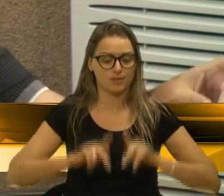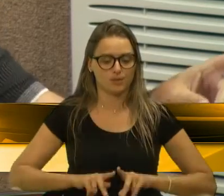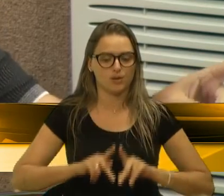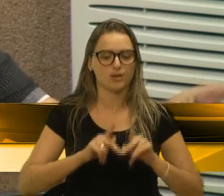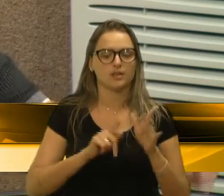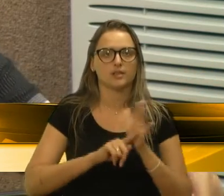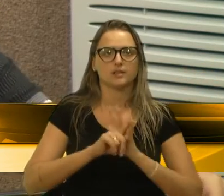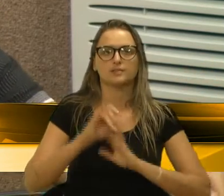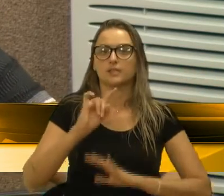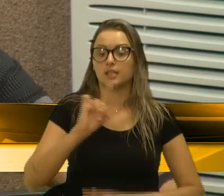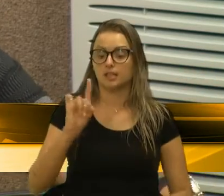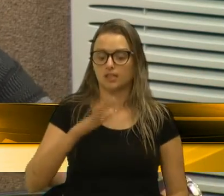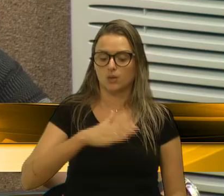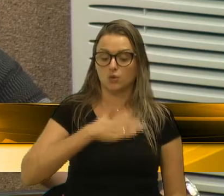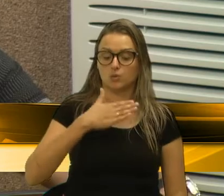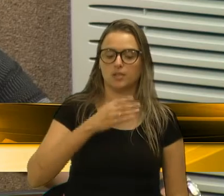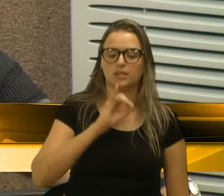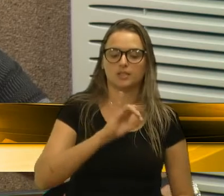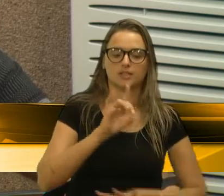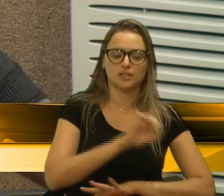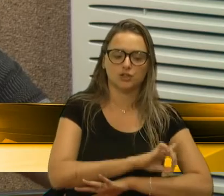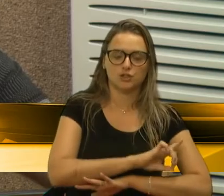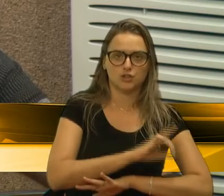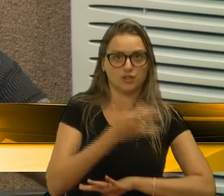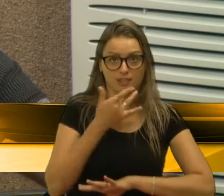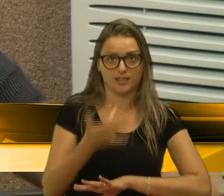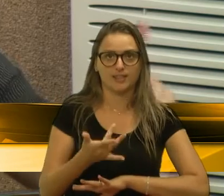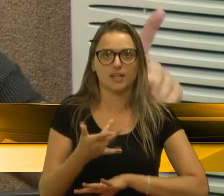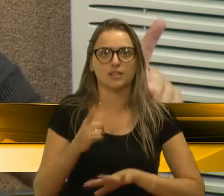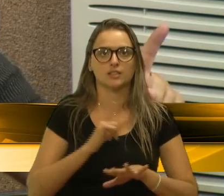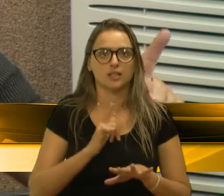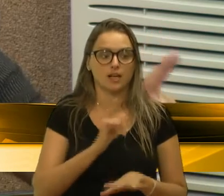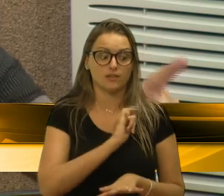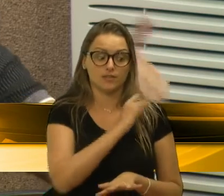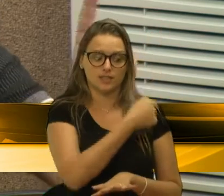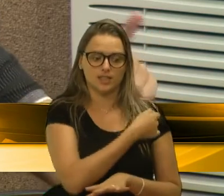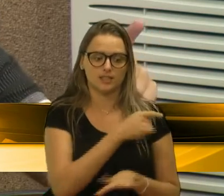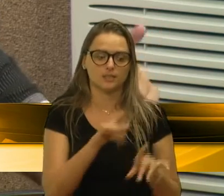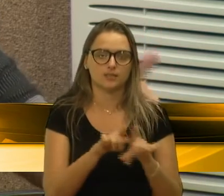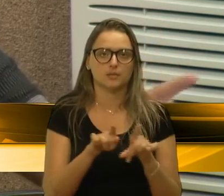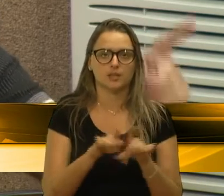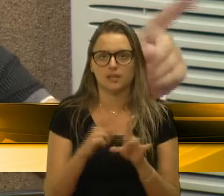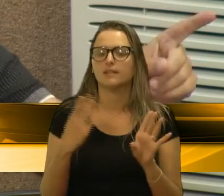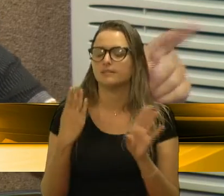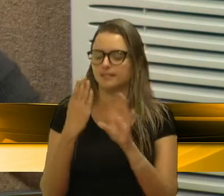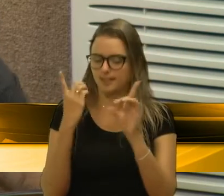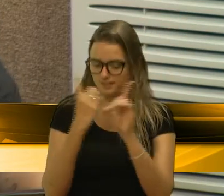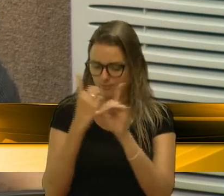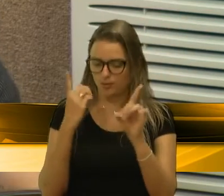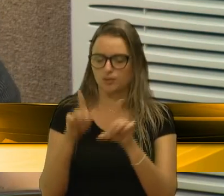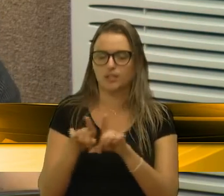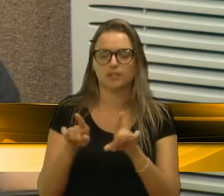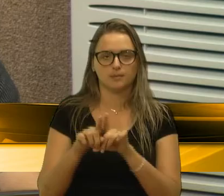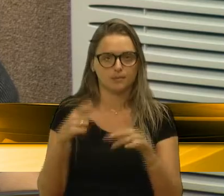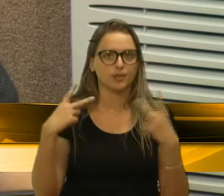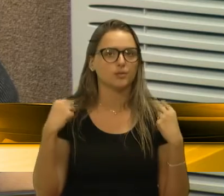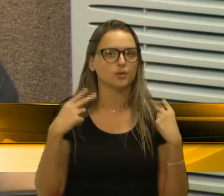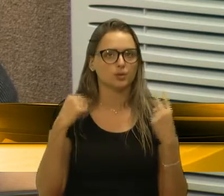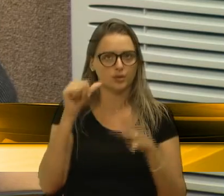causaria surpresa nenhuma se durante o dia tivéssemos essas blitz sendo feitas, durante o dia, encontraríamos motoristas embriagados.